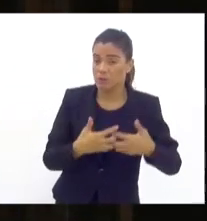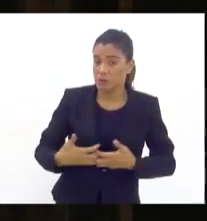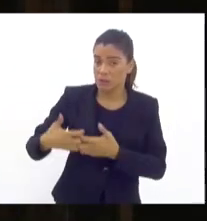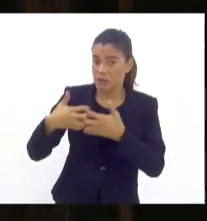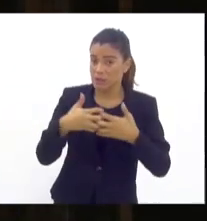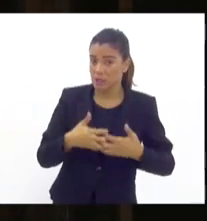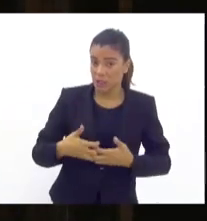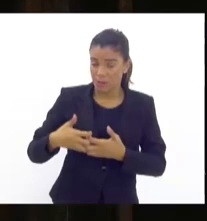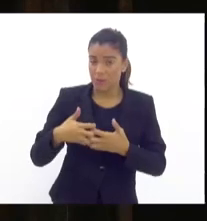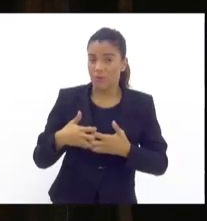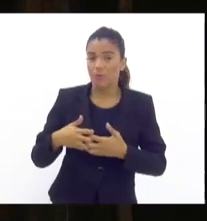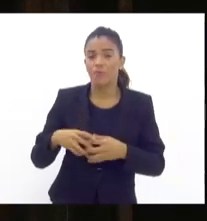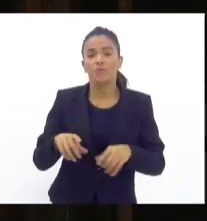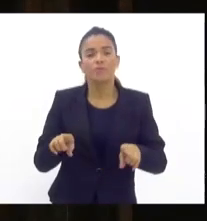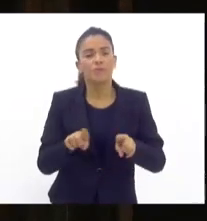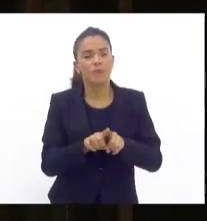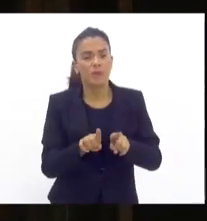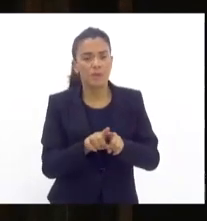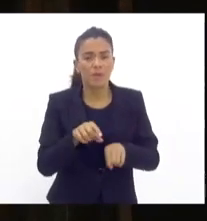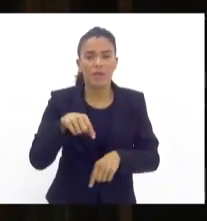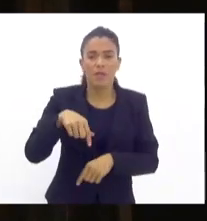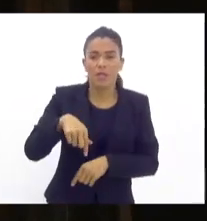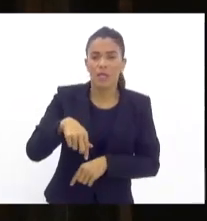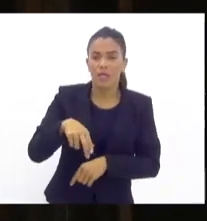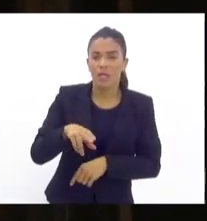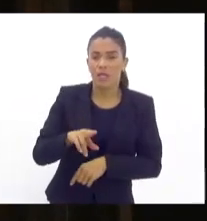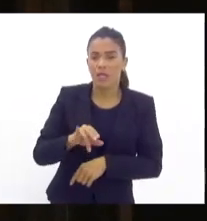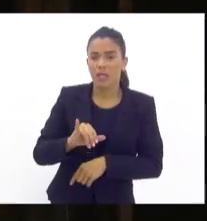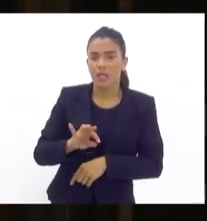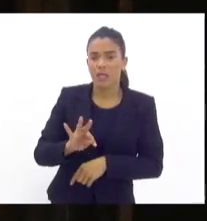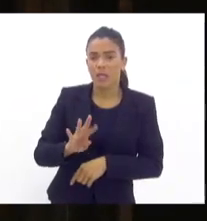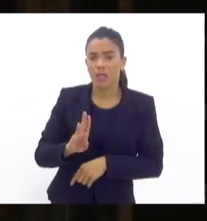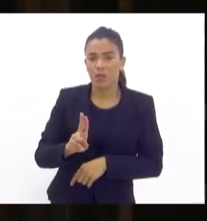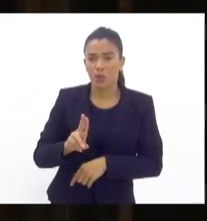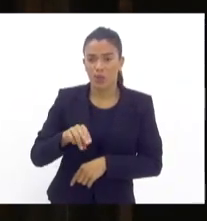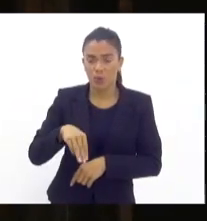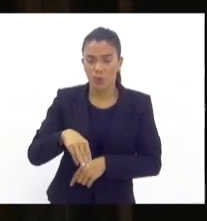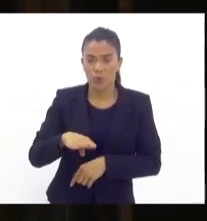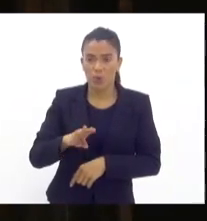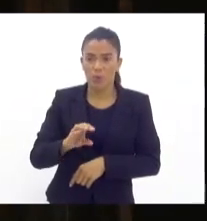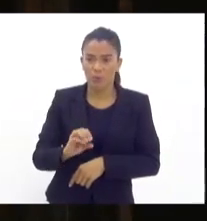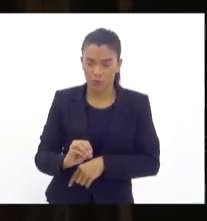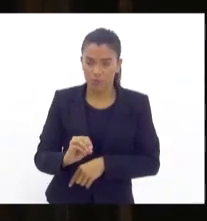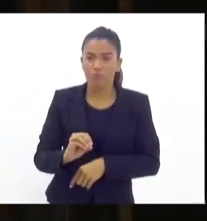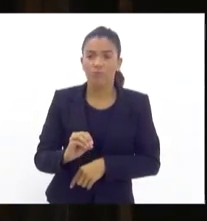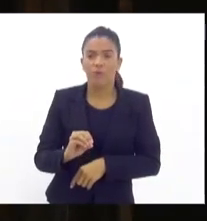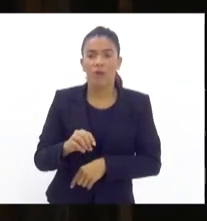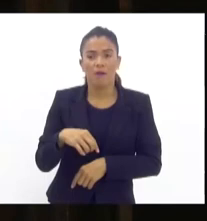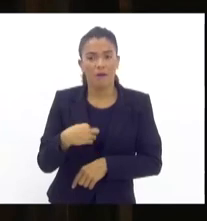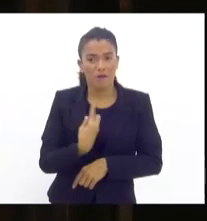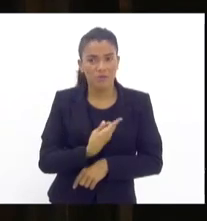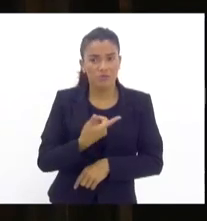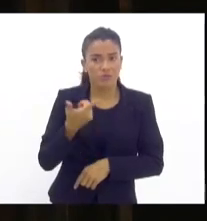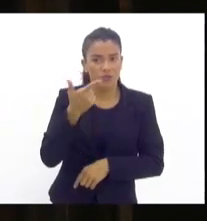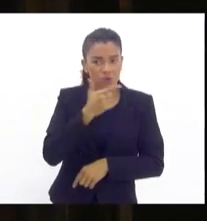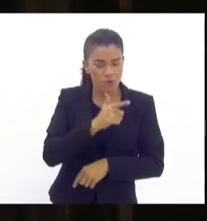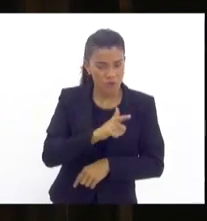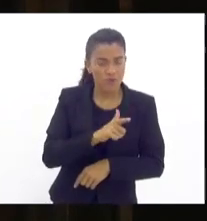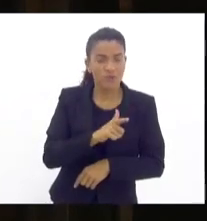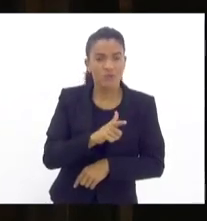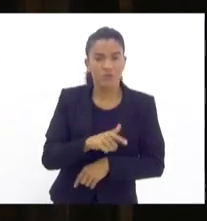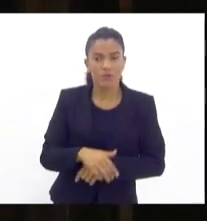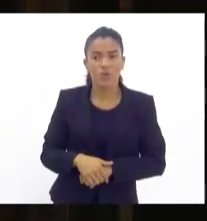Quitungo, que vinha avançando bastante com as barricadas, gente retraiu, fez com que eles voltassem